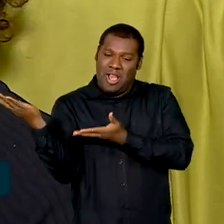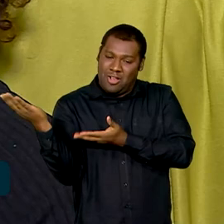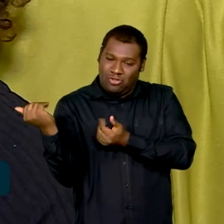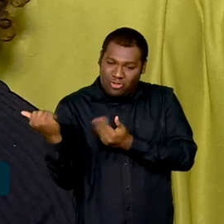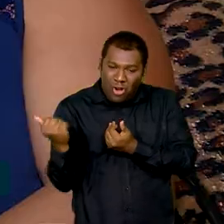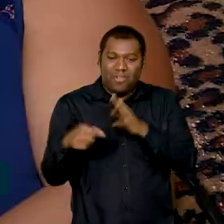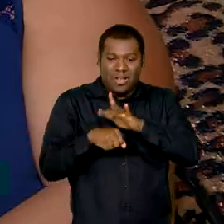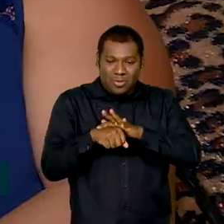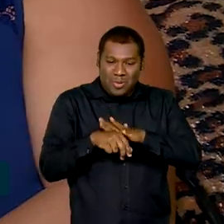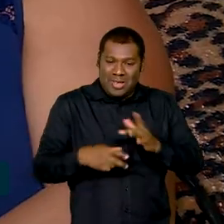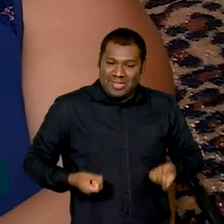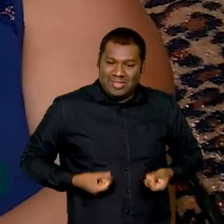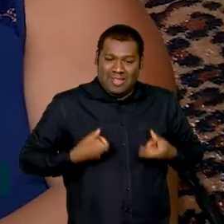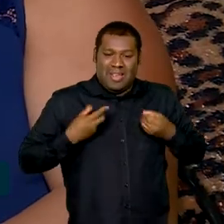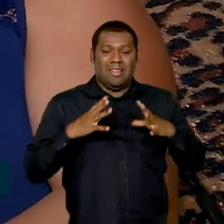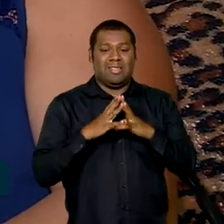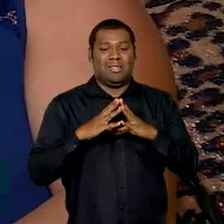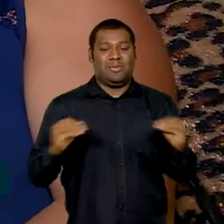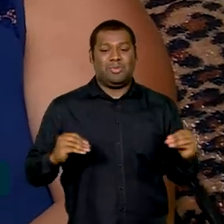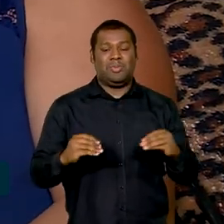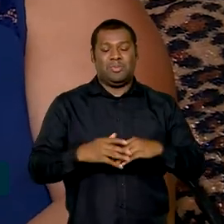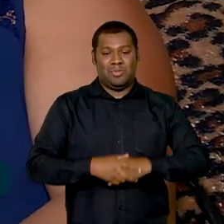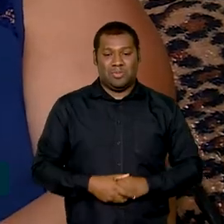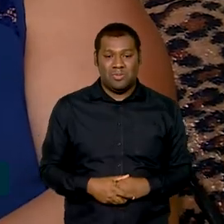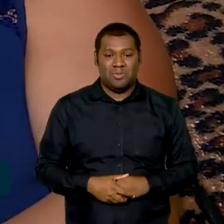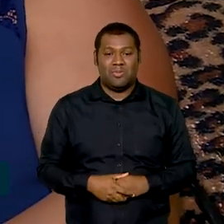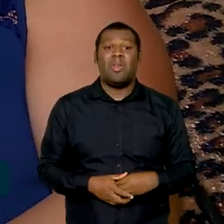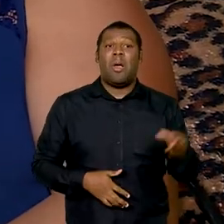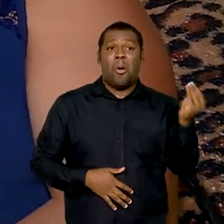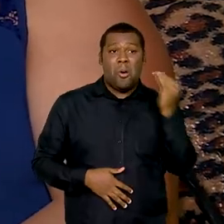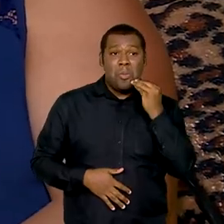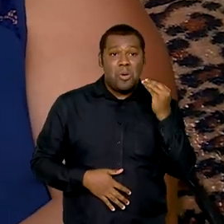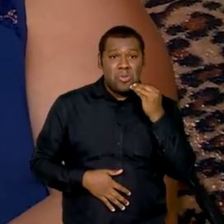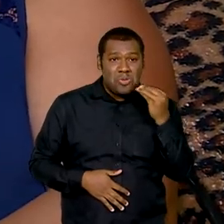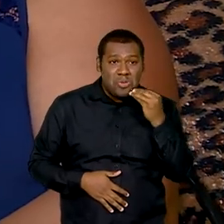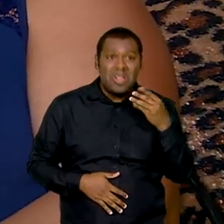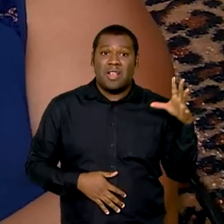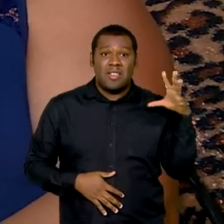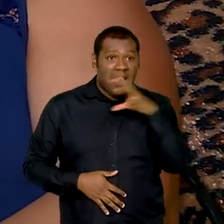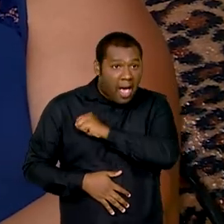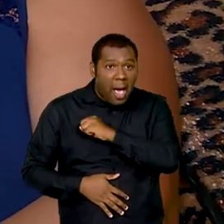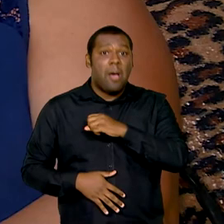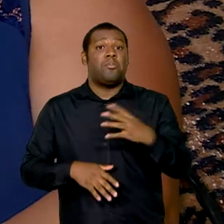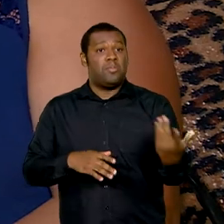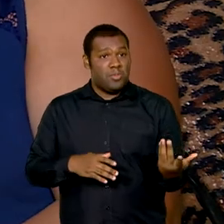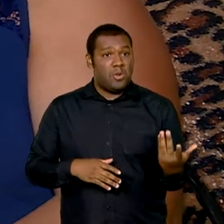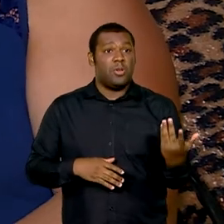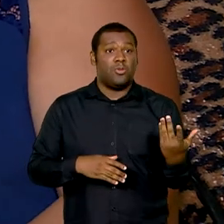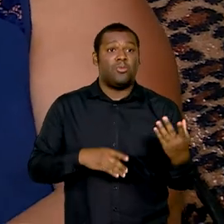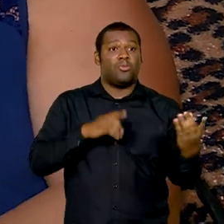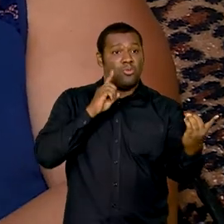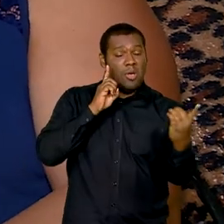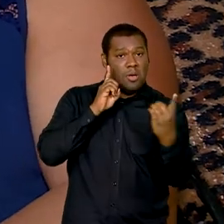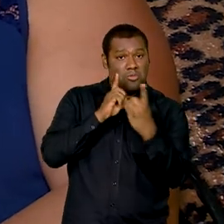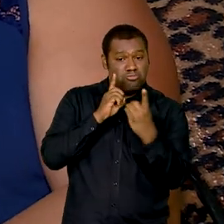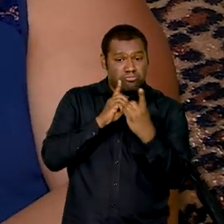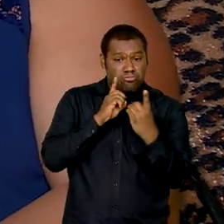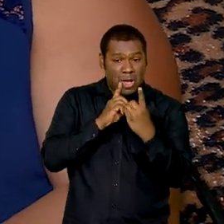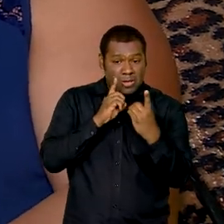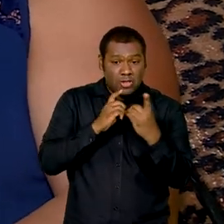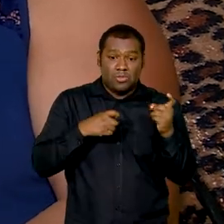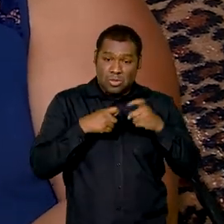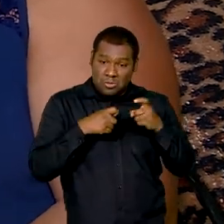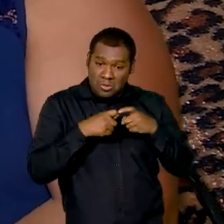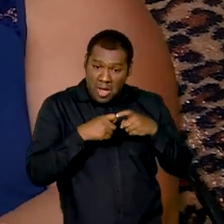diagnóstico. A Amanda teve já a oportunidade de chegar e já começar o tratamento de imediato. E o que fez foi salvar a vida dela, né?